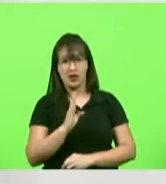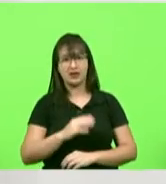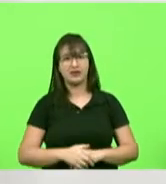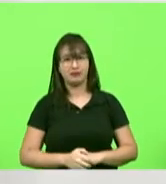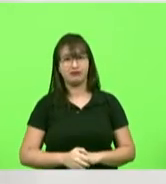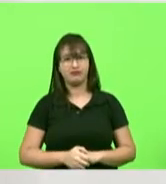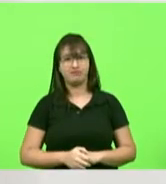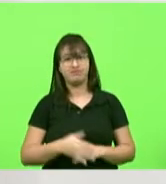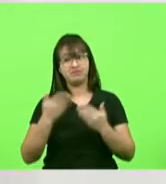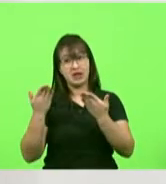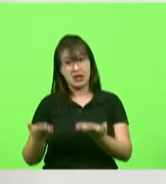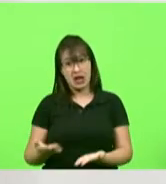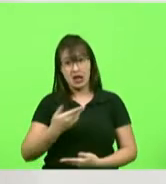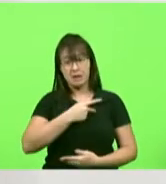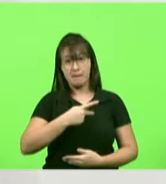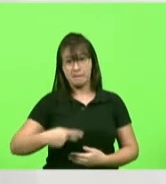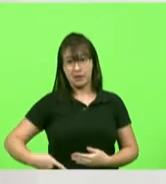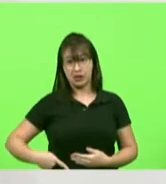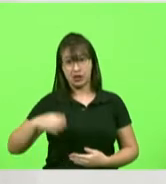visita do nosso presidente Bolsonaro